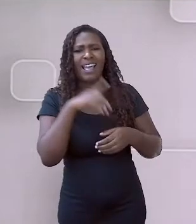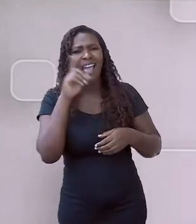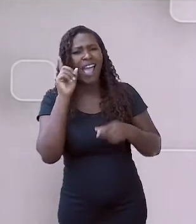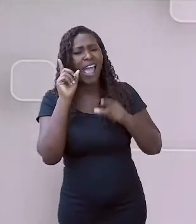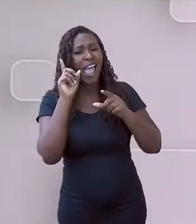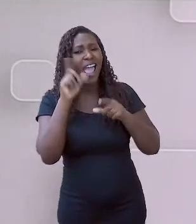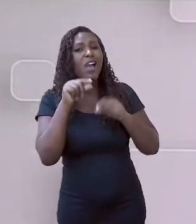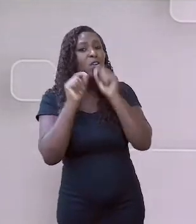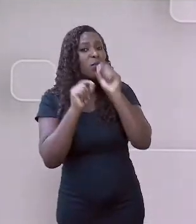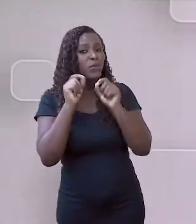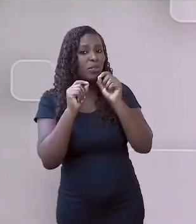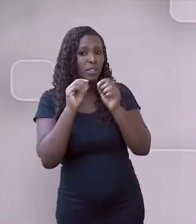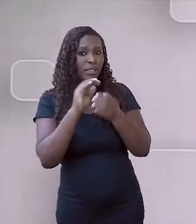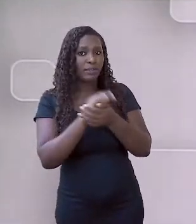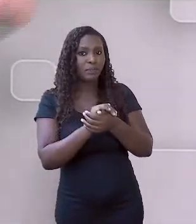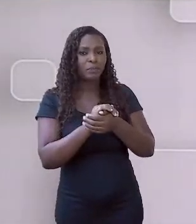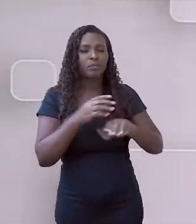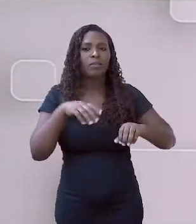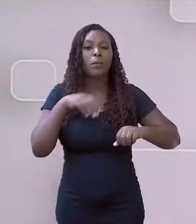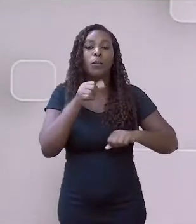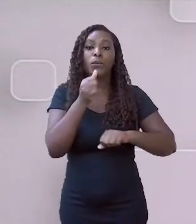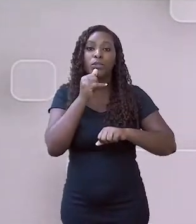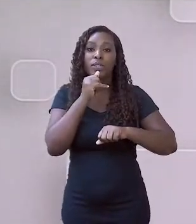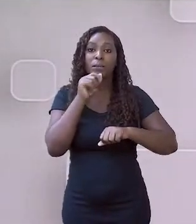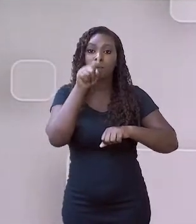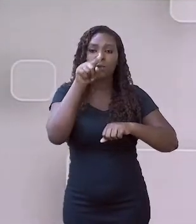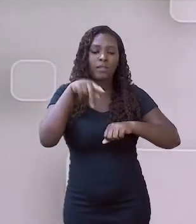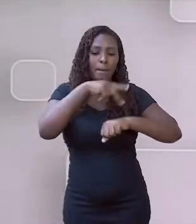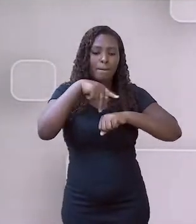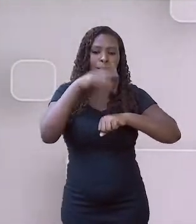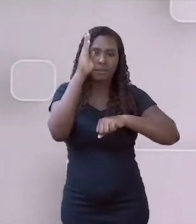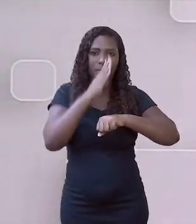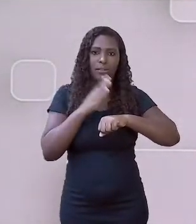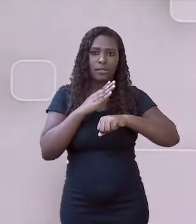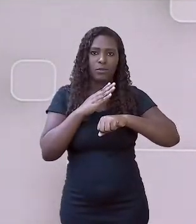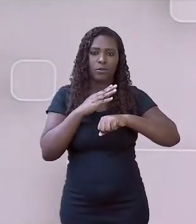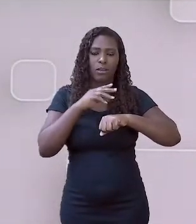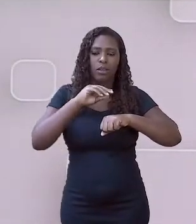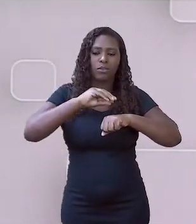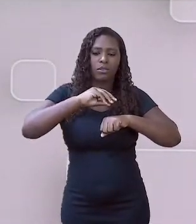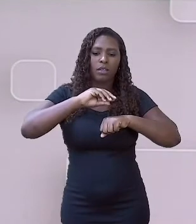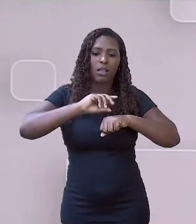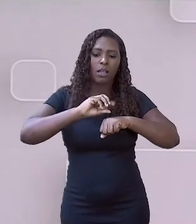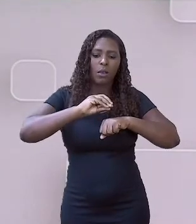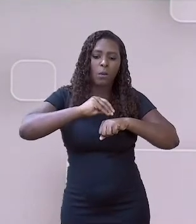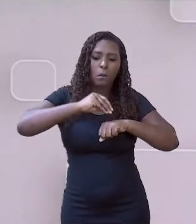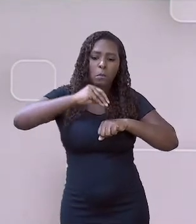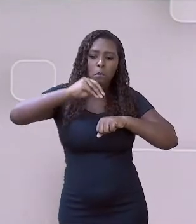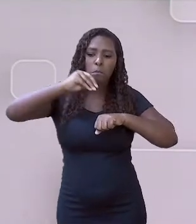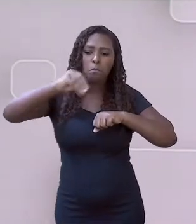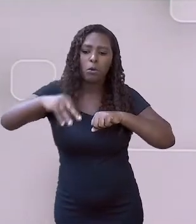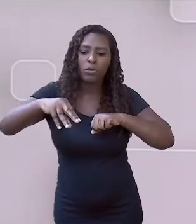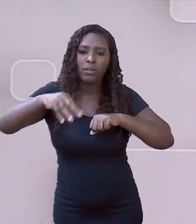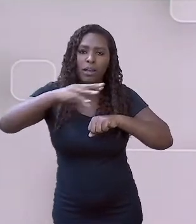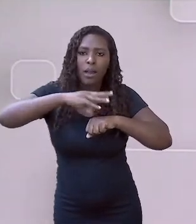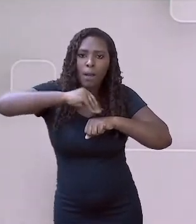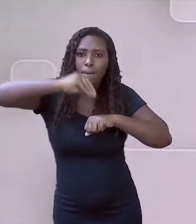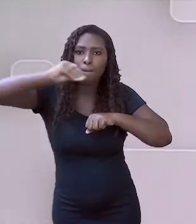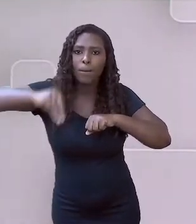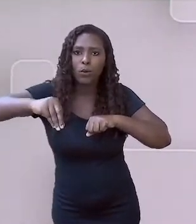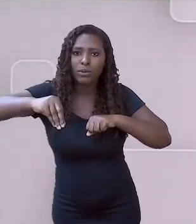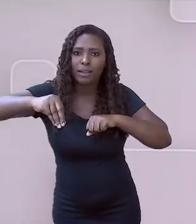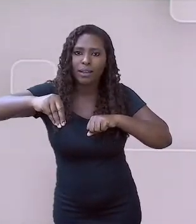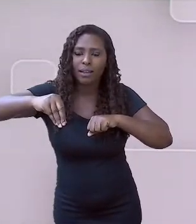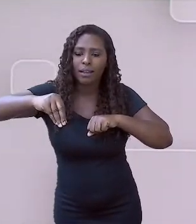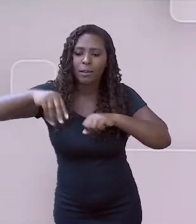você vai para outro país, outro continente, ou no mesmo continente, mas outro